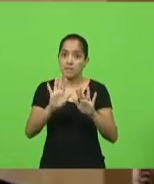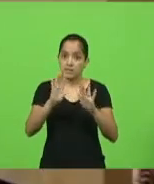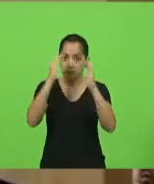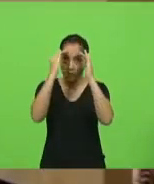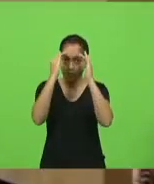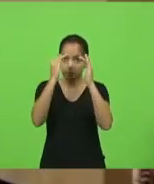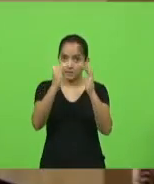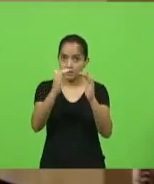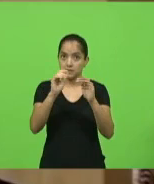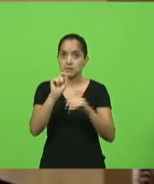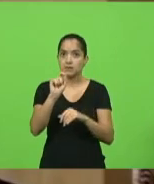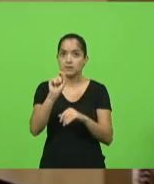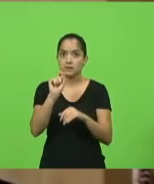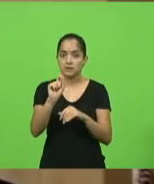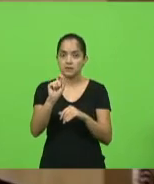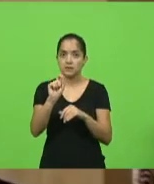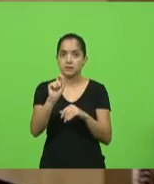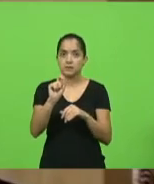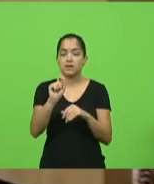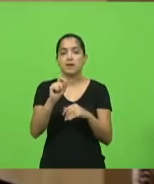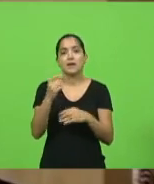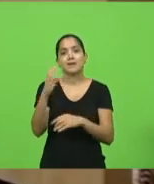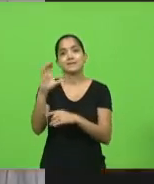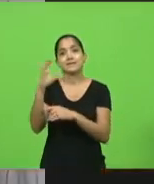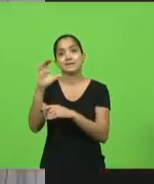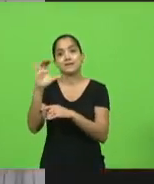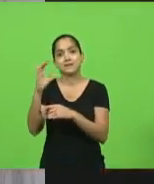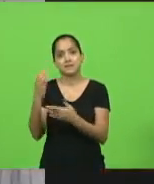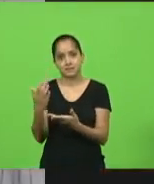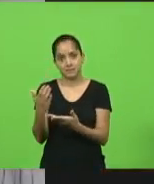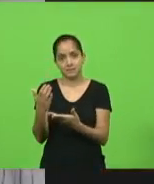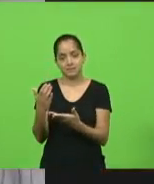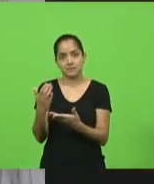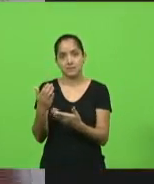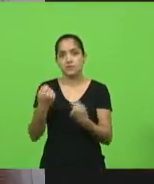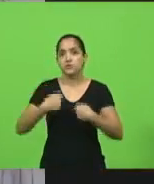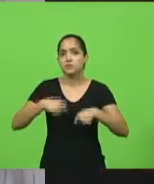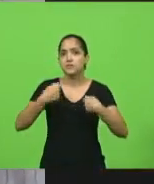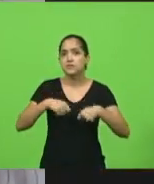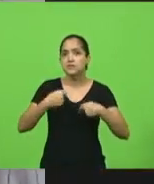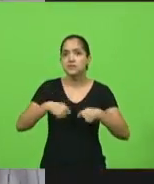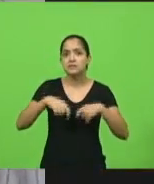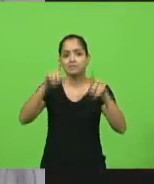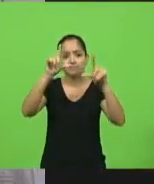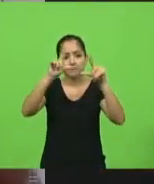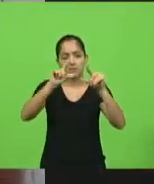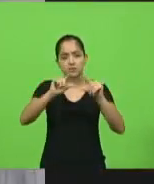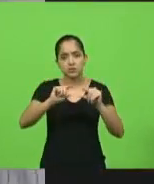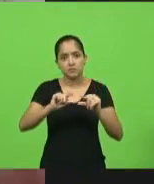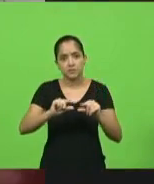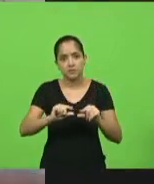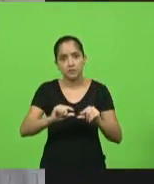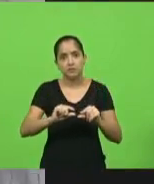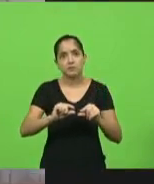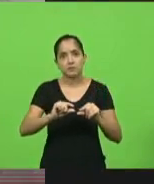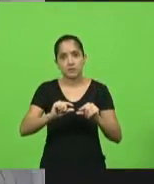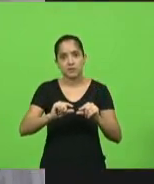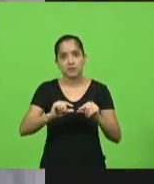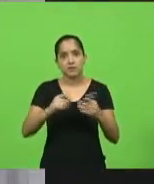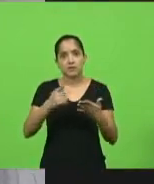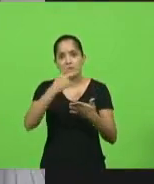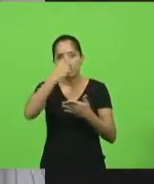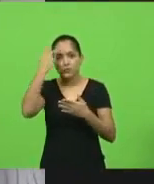ciência. Nós precisamos fazer alguma coisa para diminuir a quantidade de pessoas